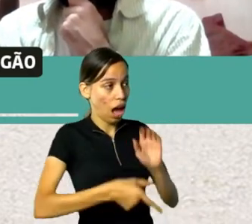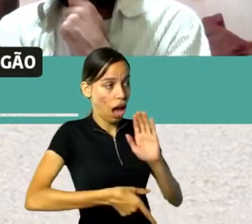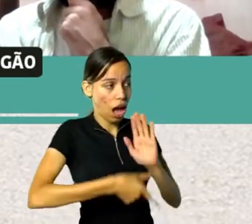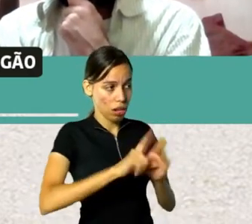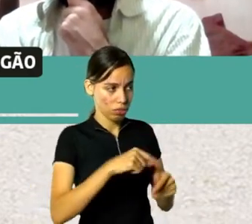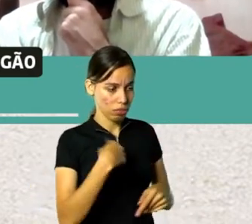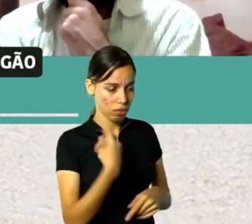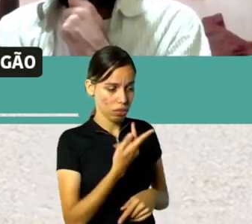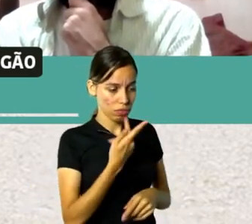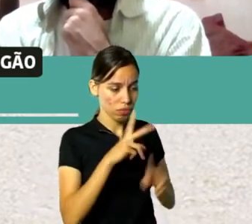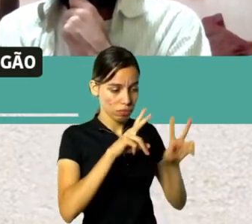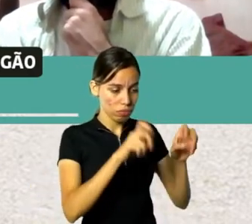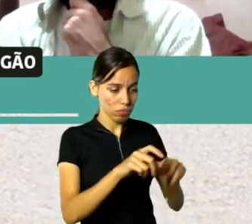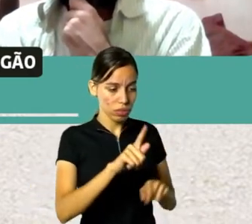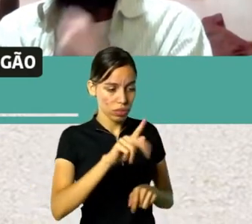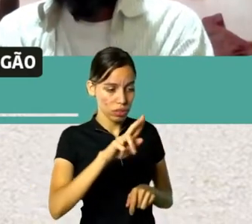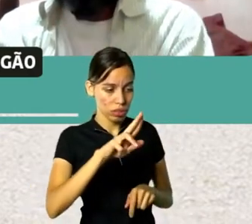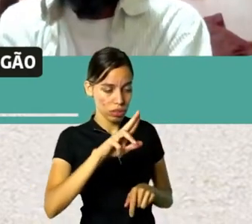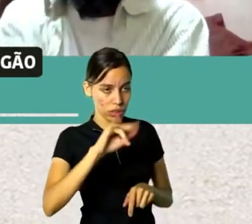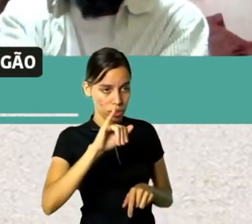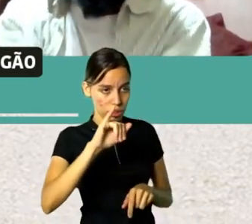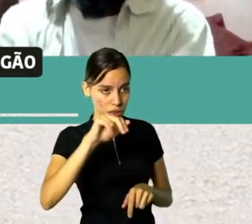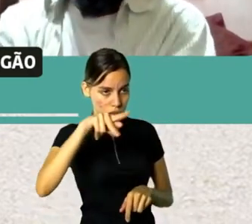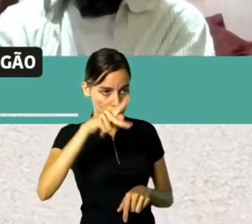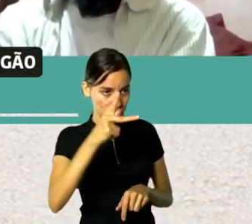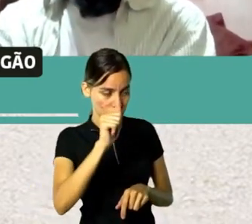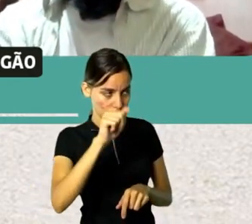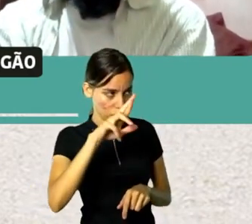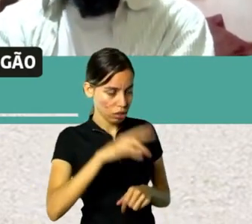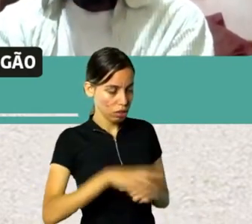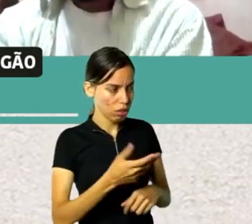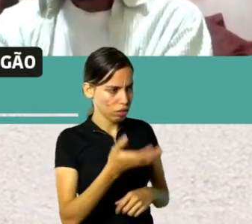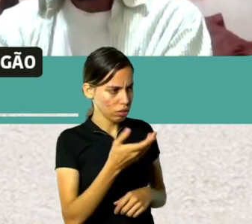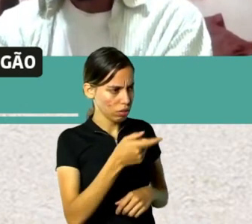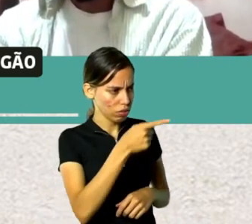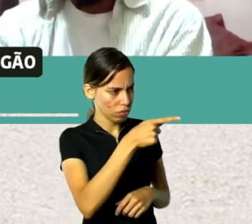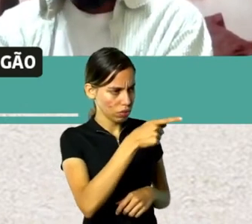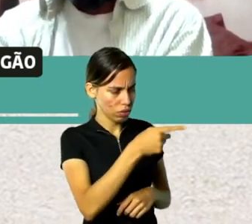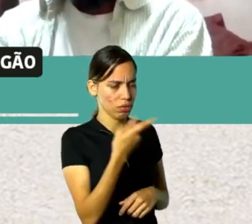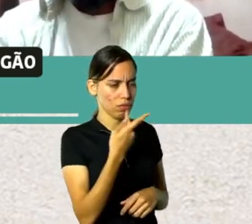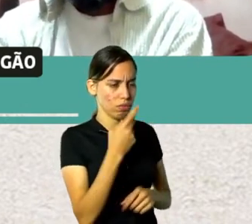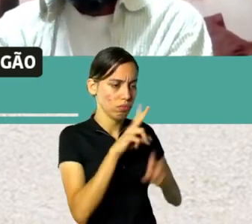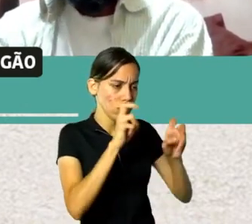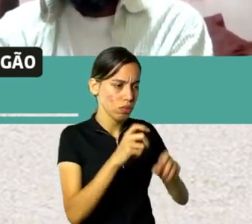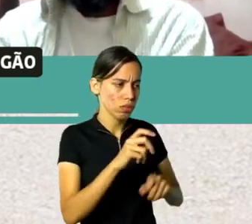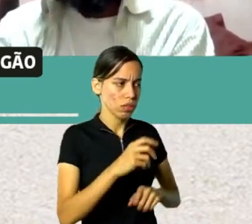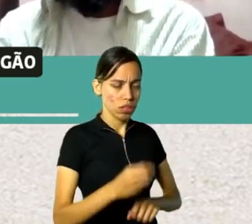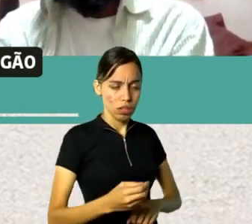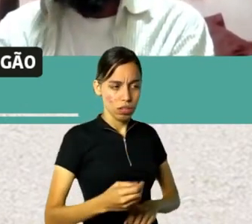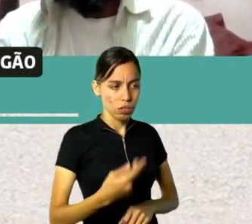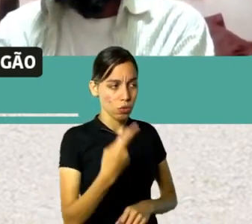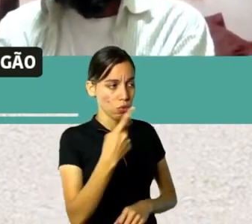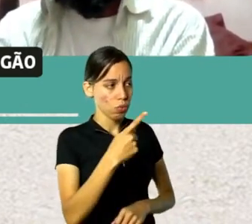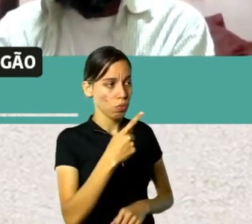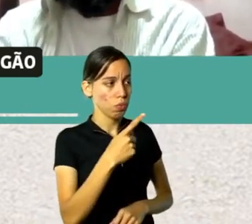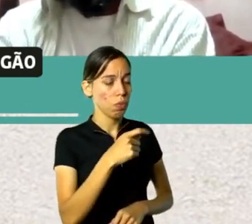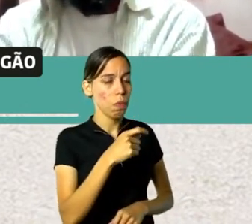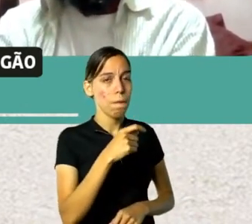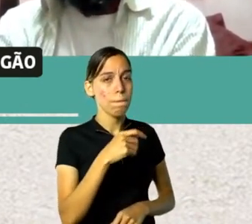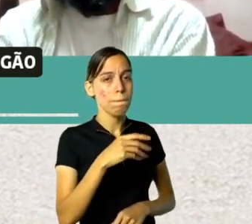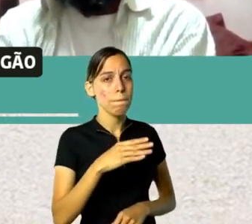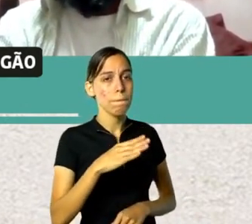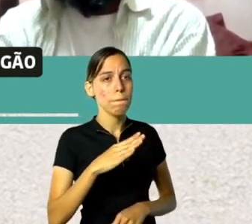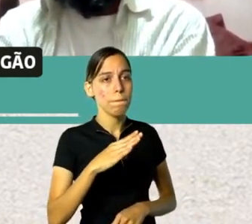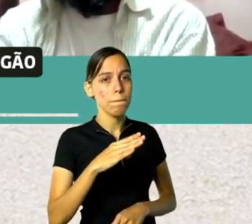sua família mesmo, e contar do seu bisavô, que é fotógrafo, conta um